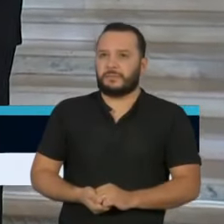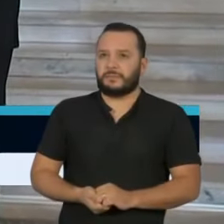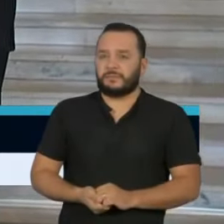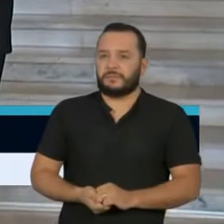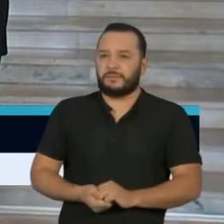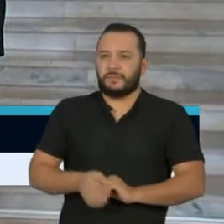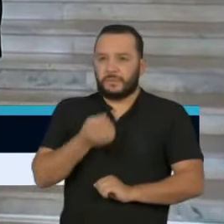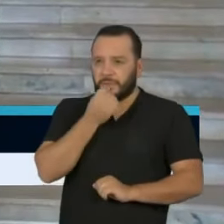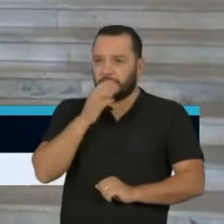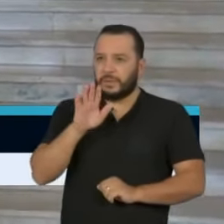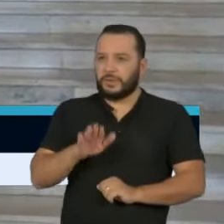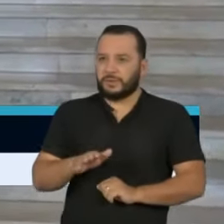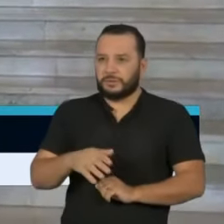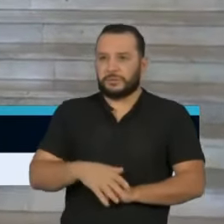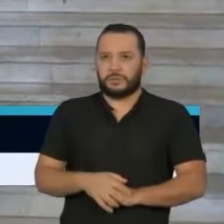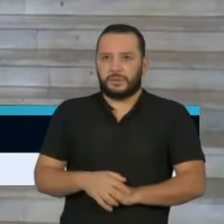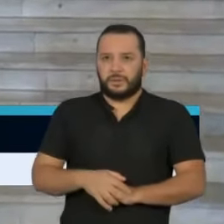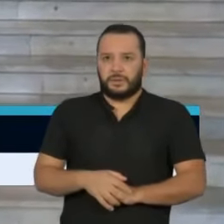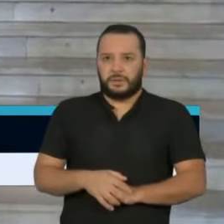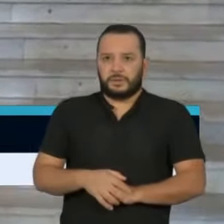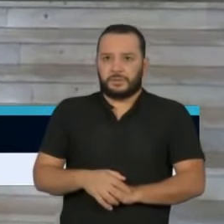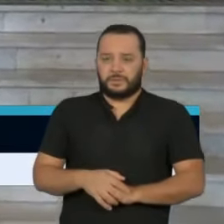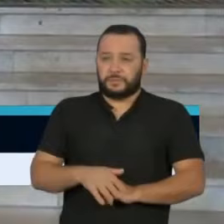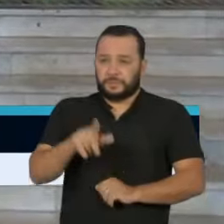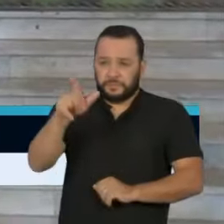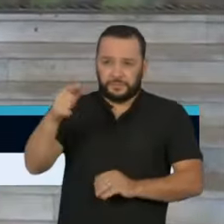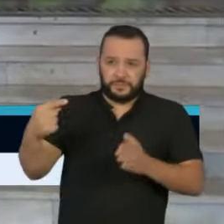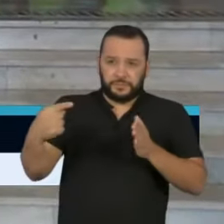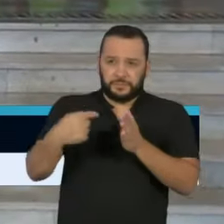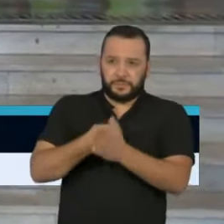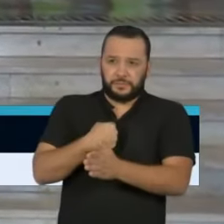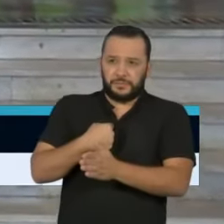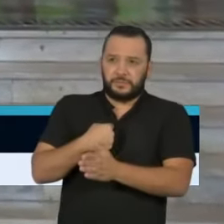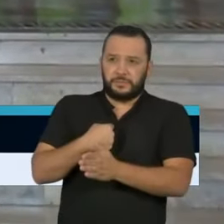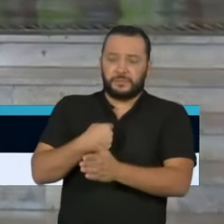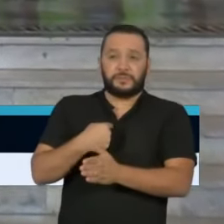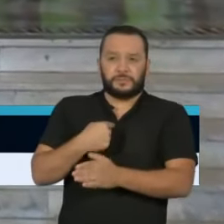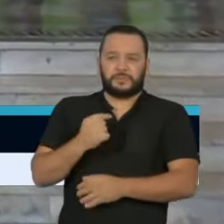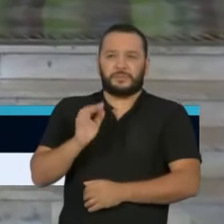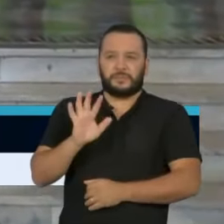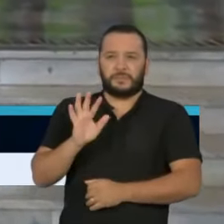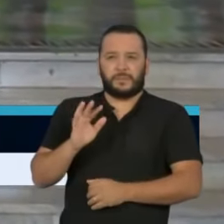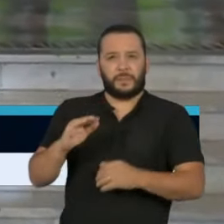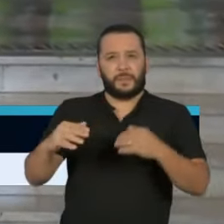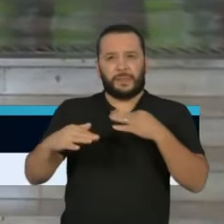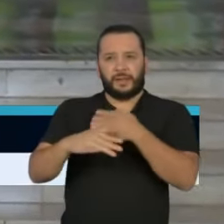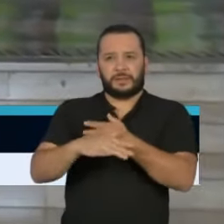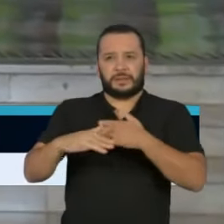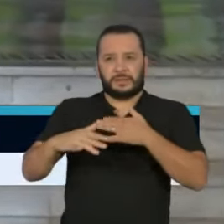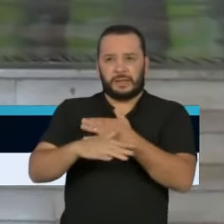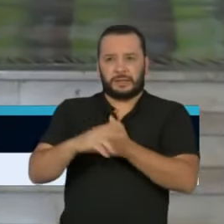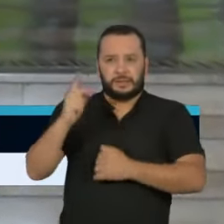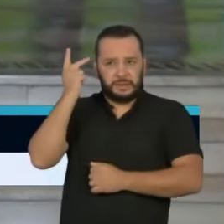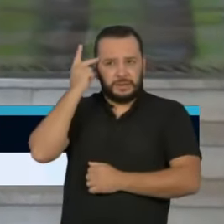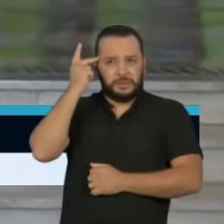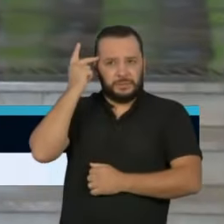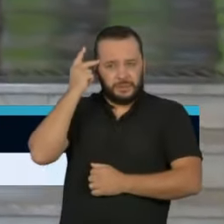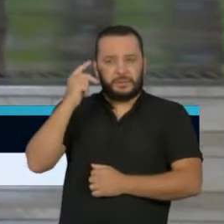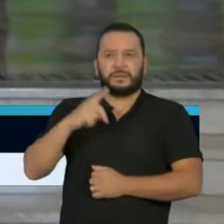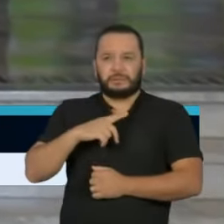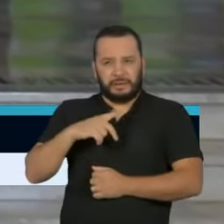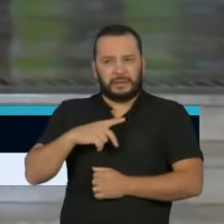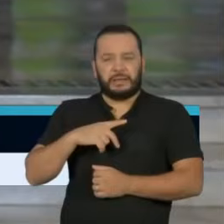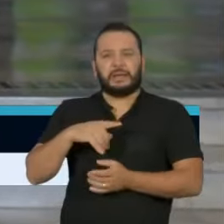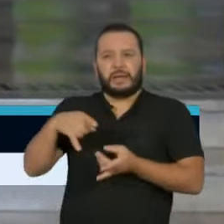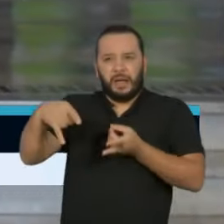Boa tarde. Dentro da sua pergunta, eu posso dizer que a cidade de São Paulo está bem suprida de